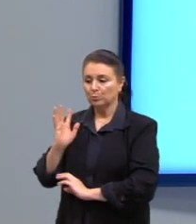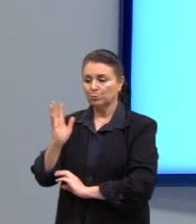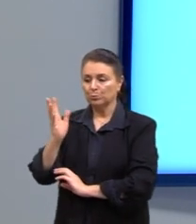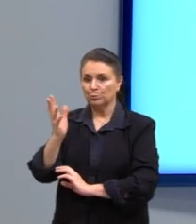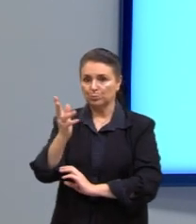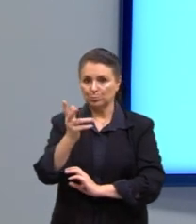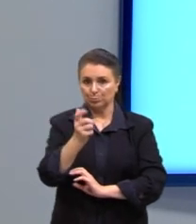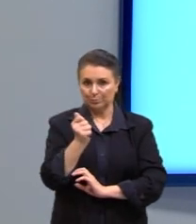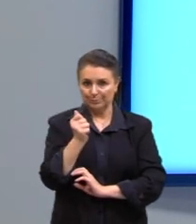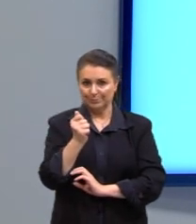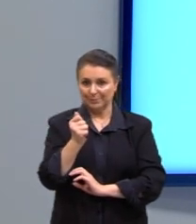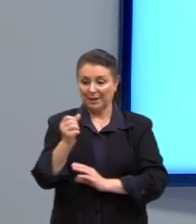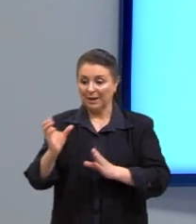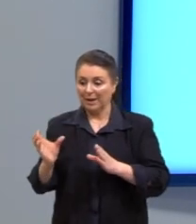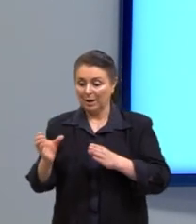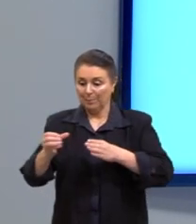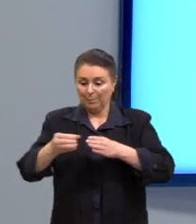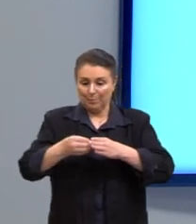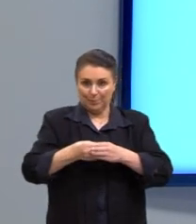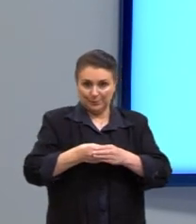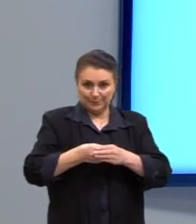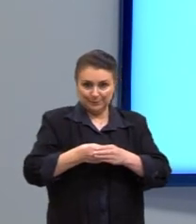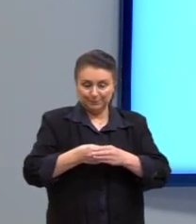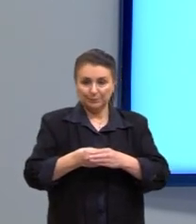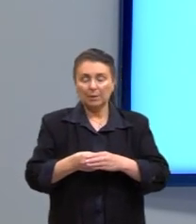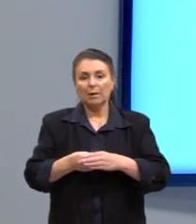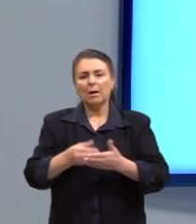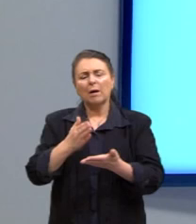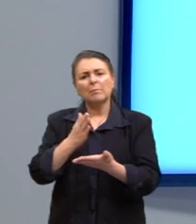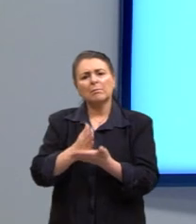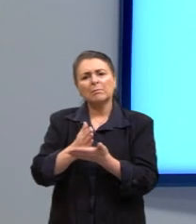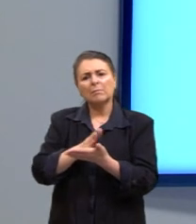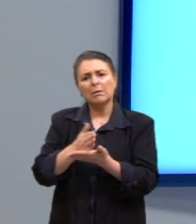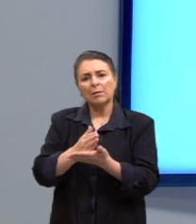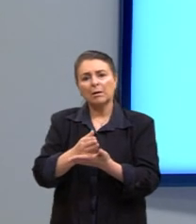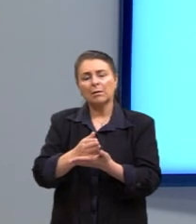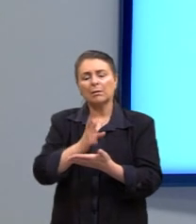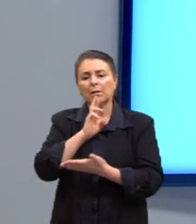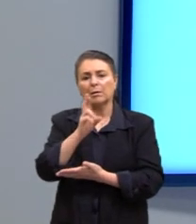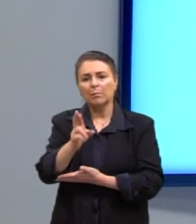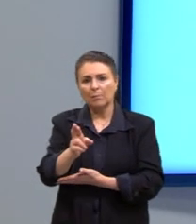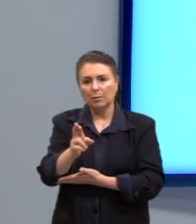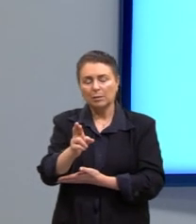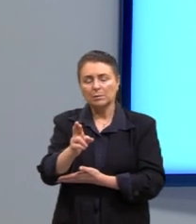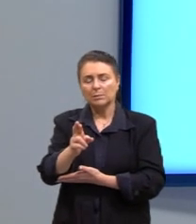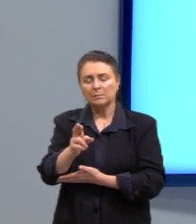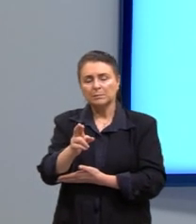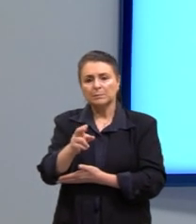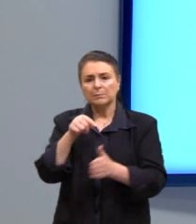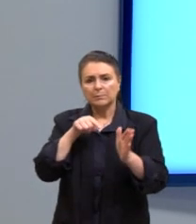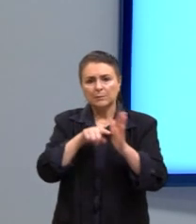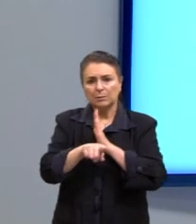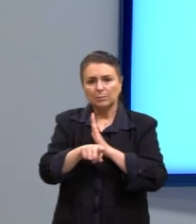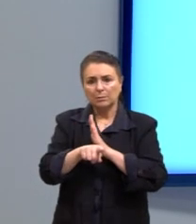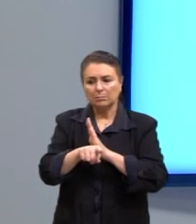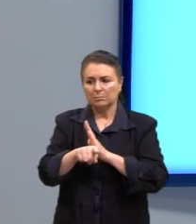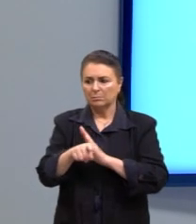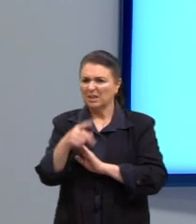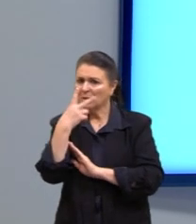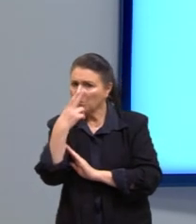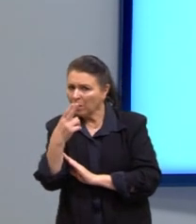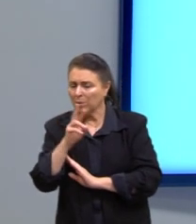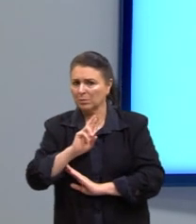Essa seria a nossa amostra. Metade respondeu a mesma coisa, a mesma pergunta, Então, significa que